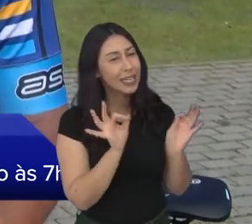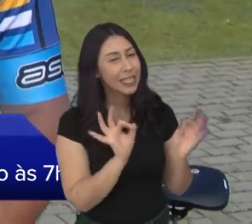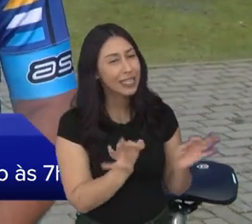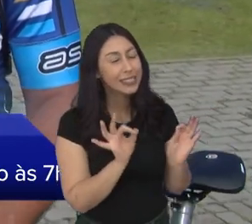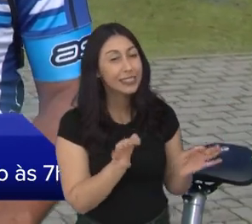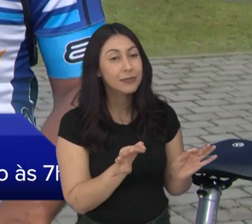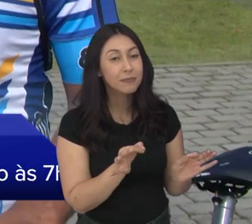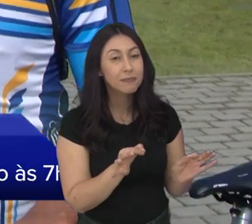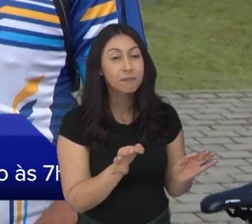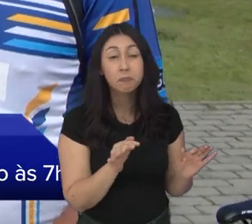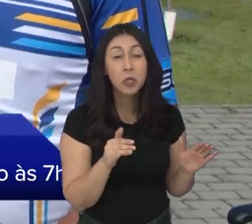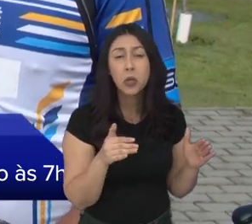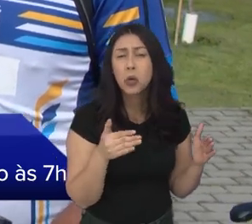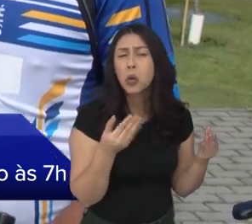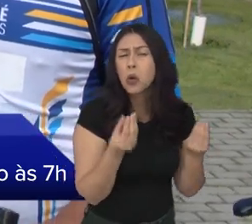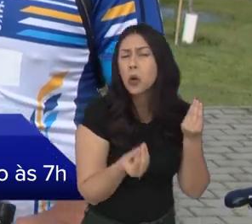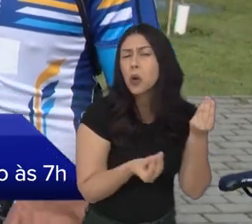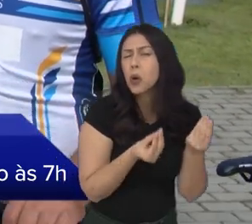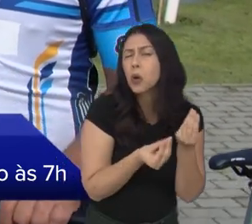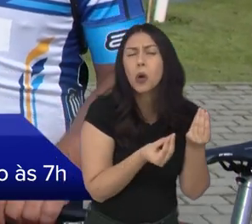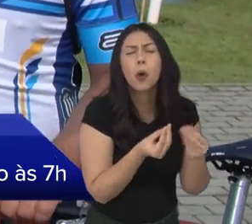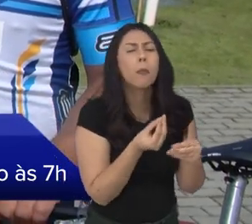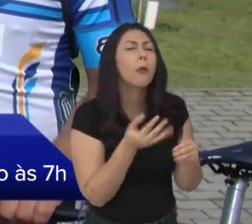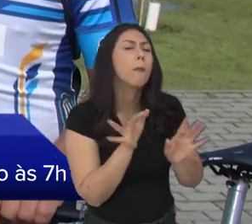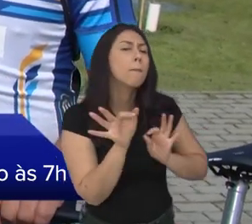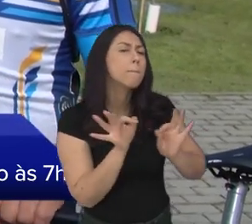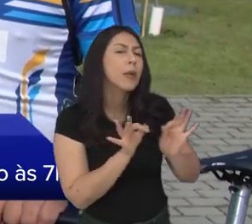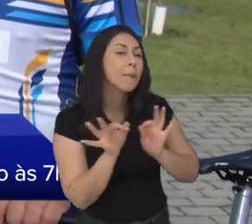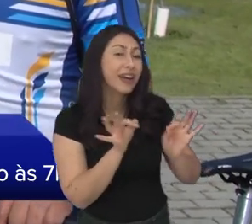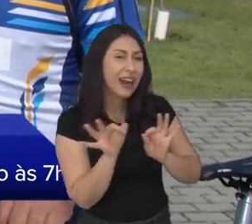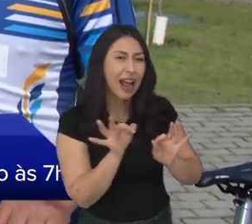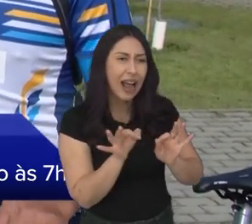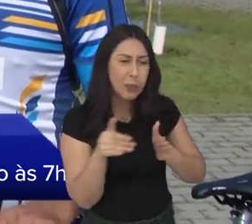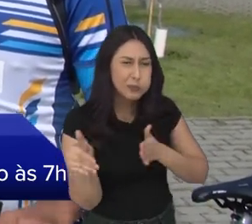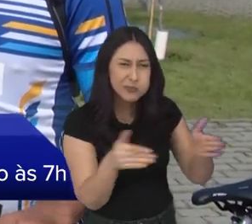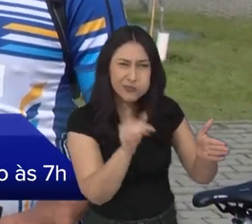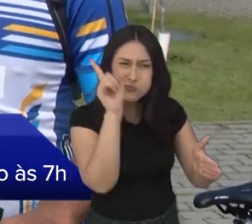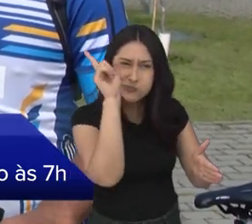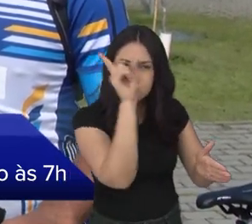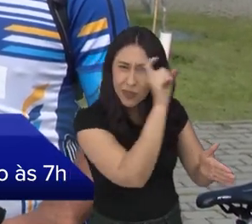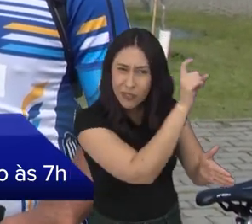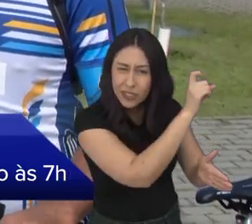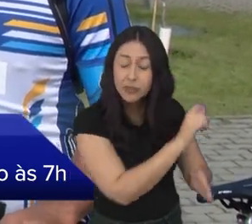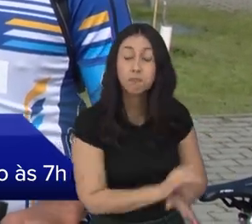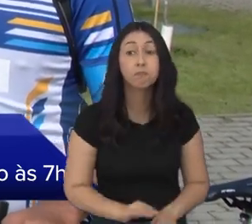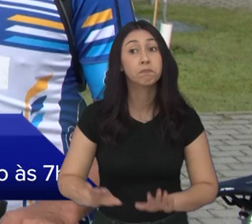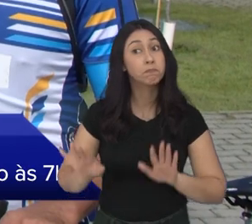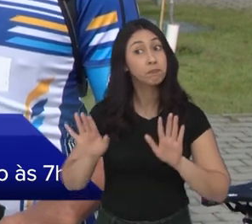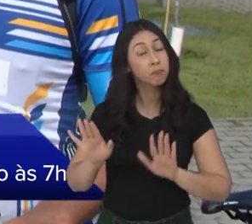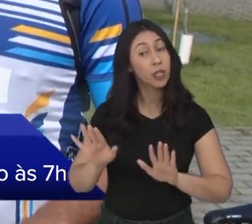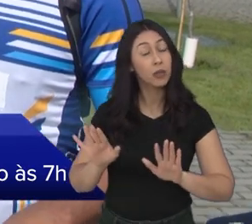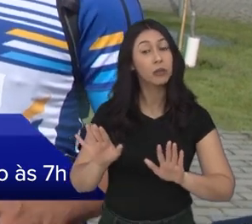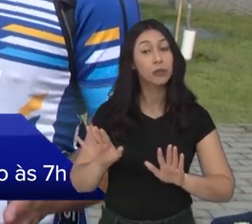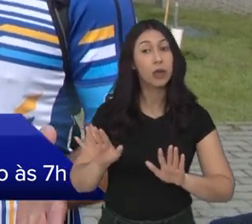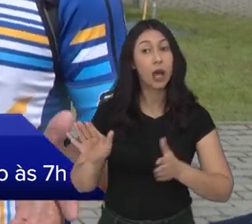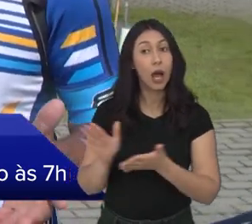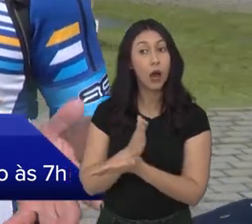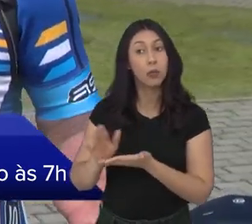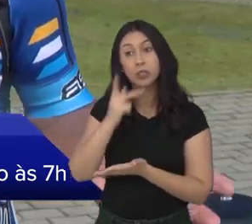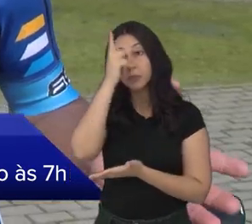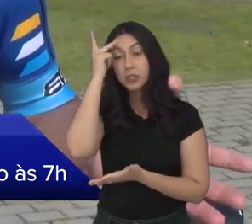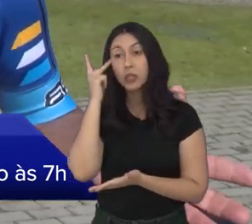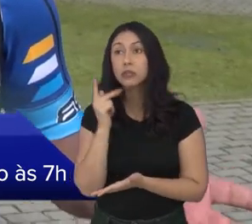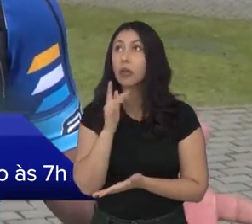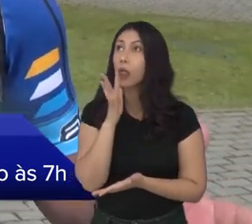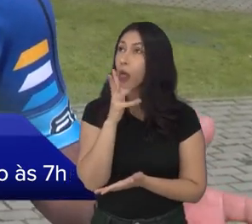Com certeza. E qual a preparação que a pessoa tem que ter, o grau de dificuldade aí pra esse passeio? Então, a gente fala, tem